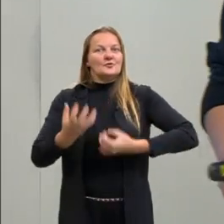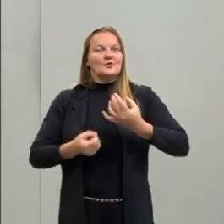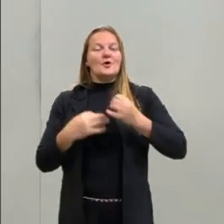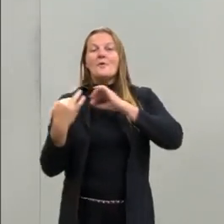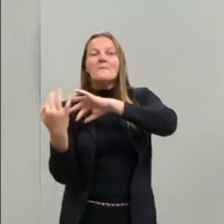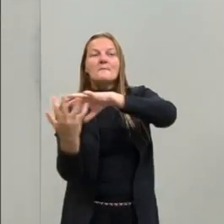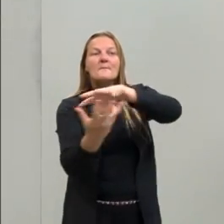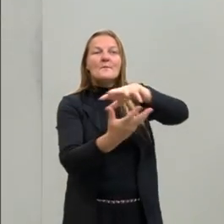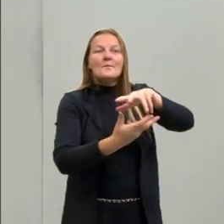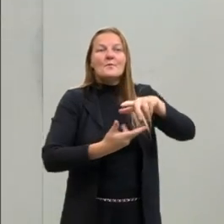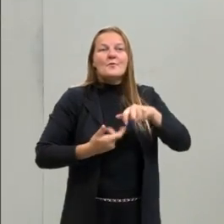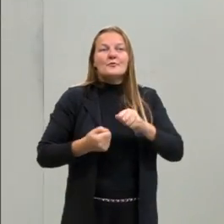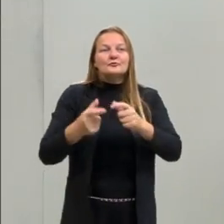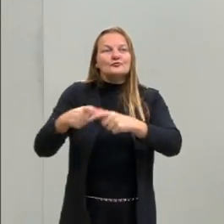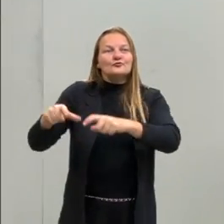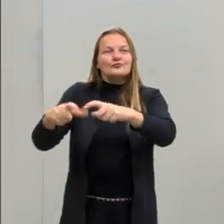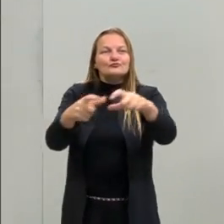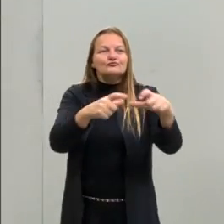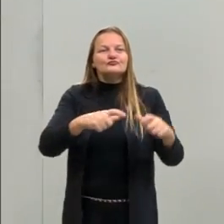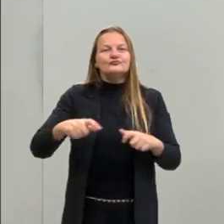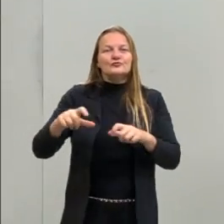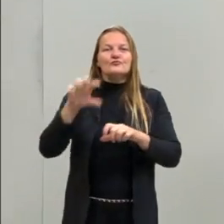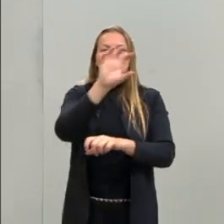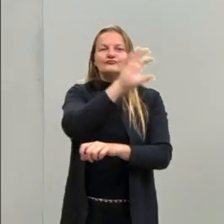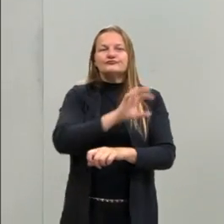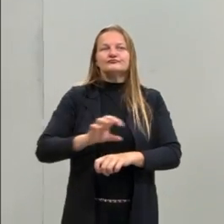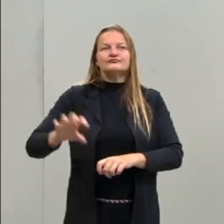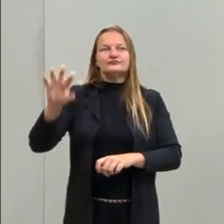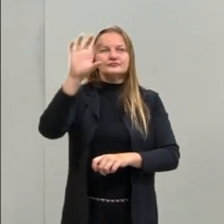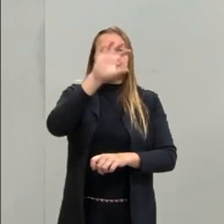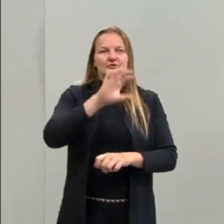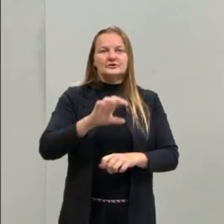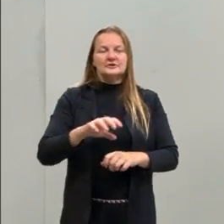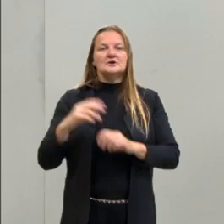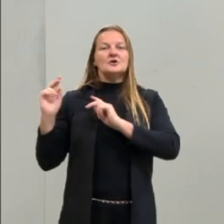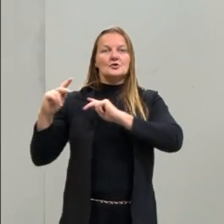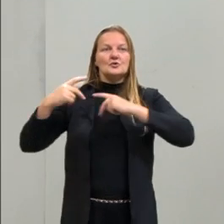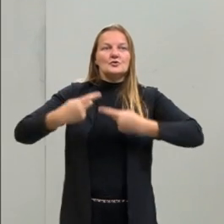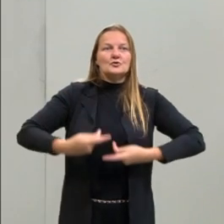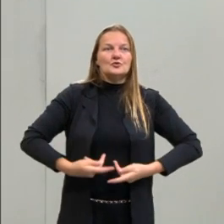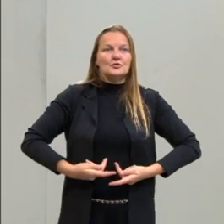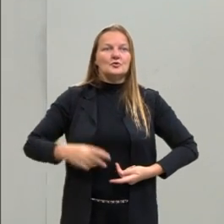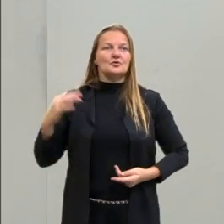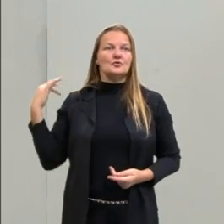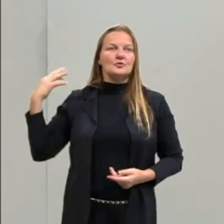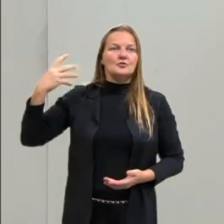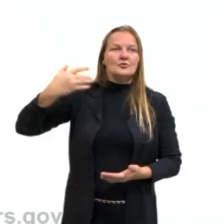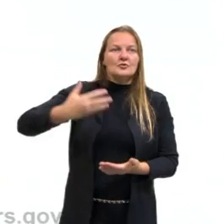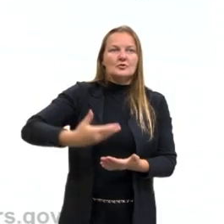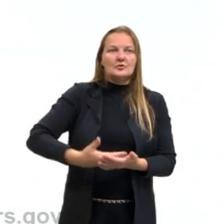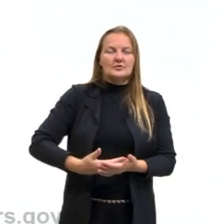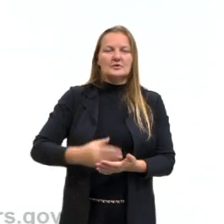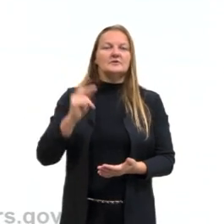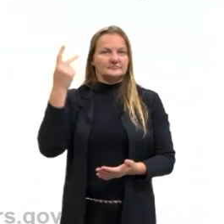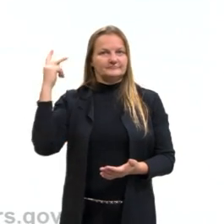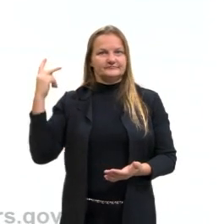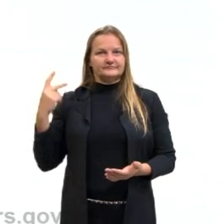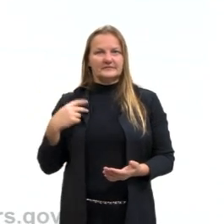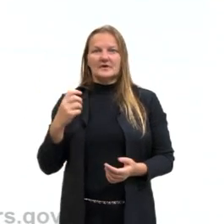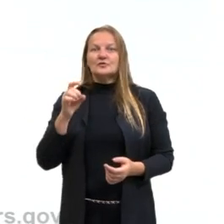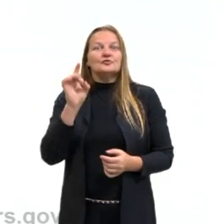mundo inteiro, em diversos continentes, ao longo da história da humanidade. Então não é uma questão